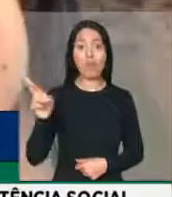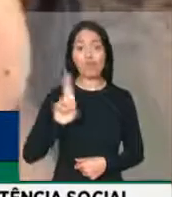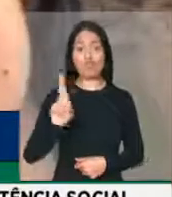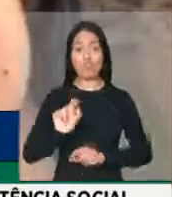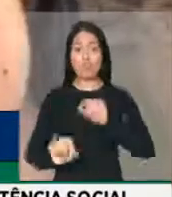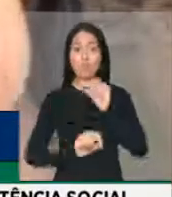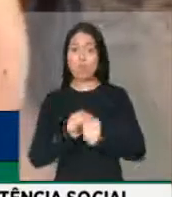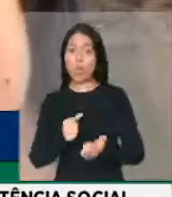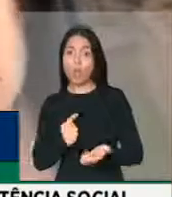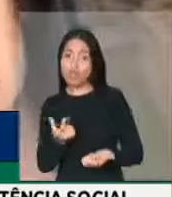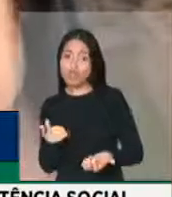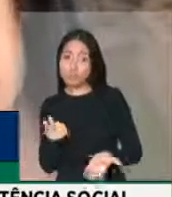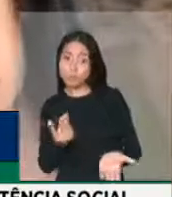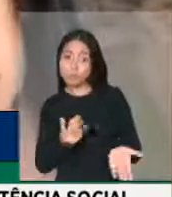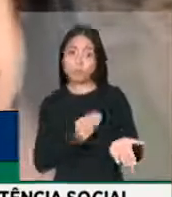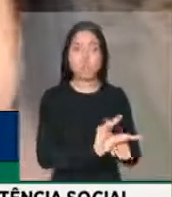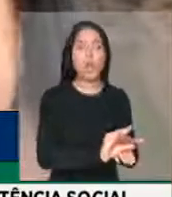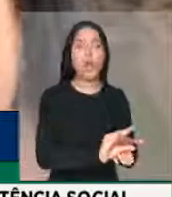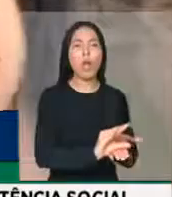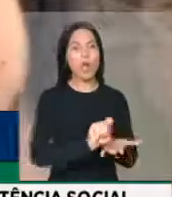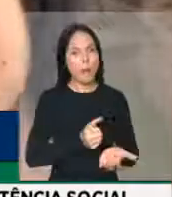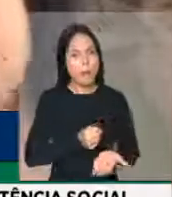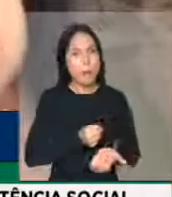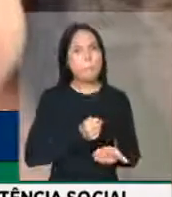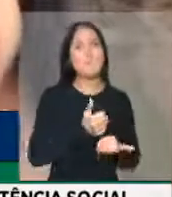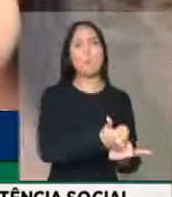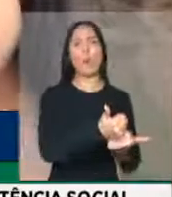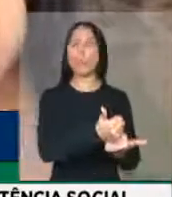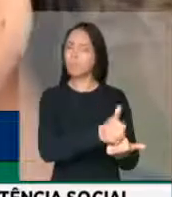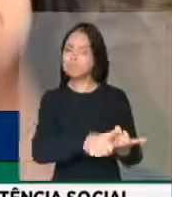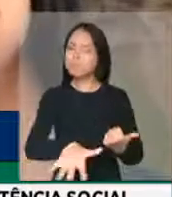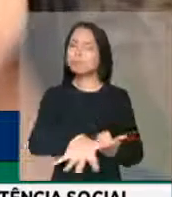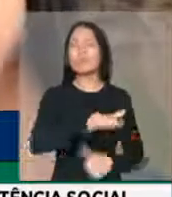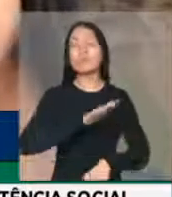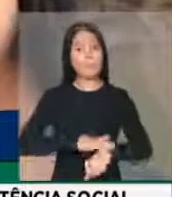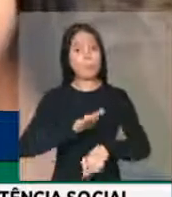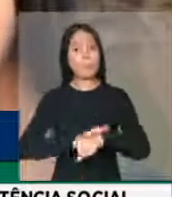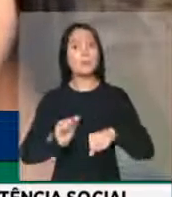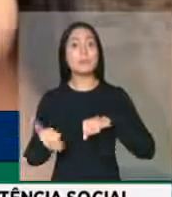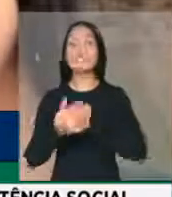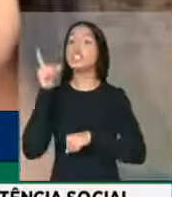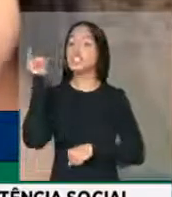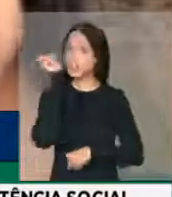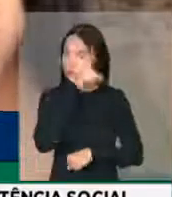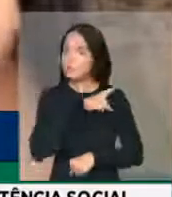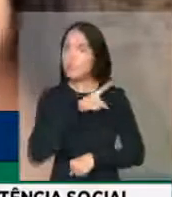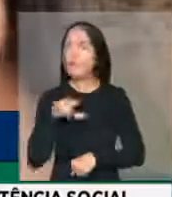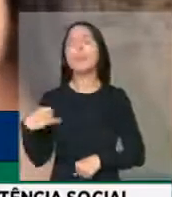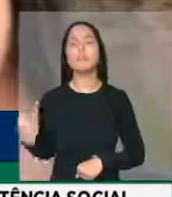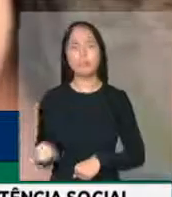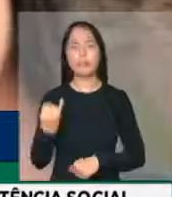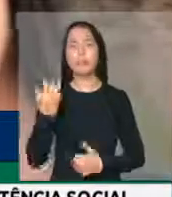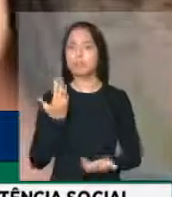para fortalecer a rede socioassistencial, ainda mais nesse difícil momento, porque atravessa o Brasil.